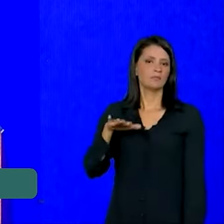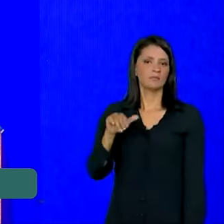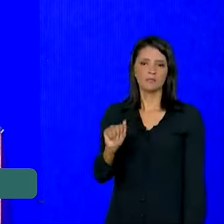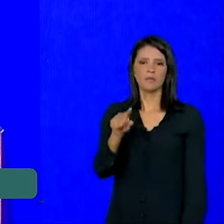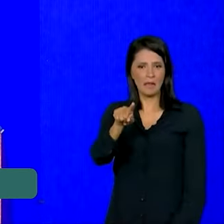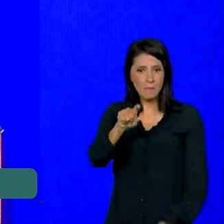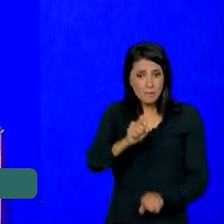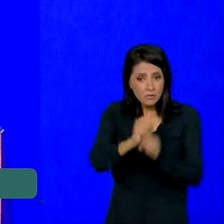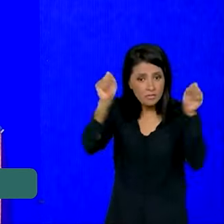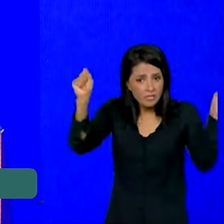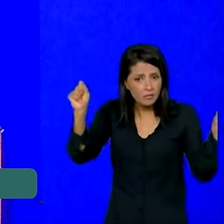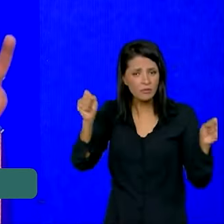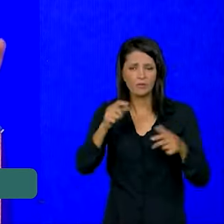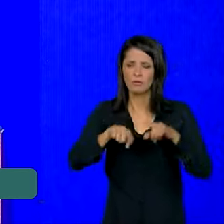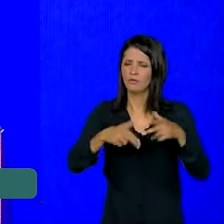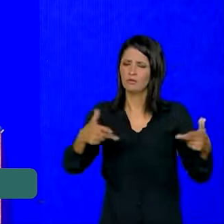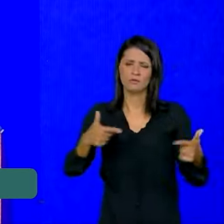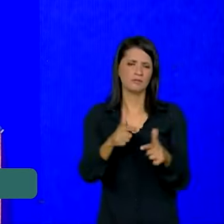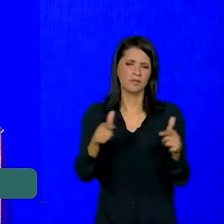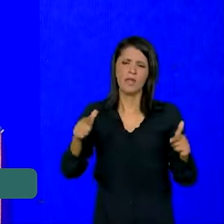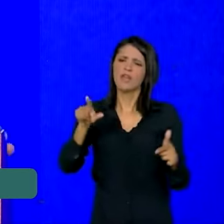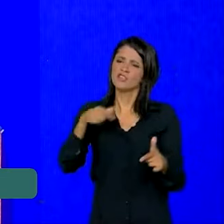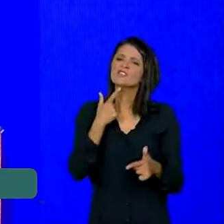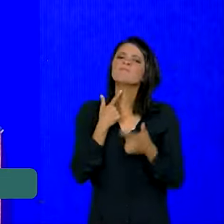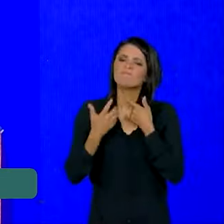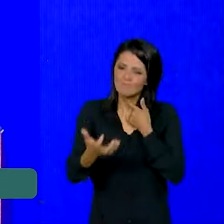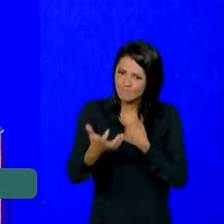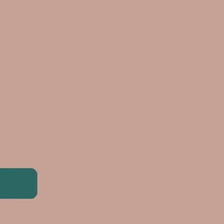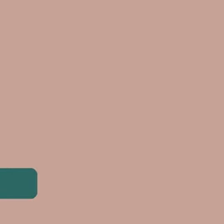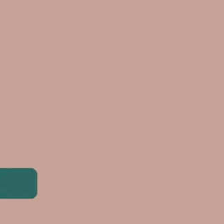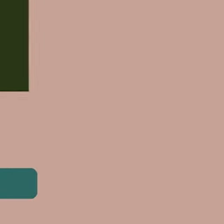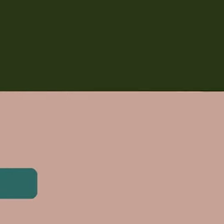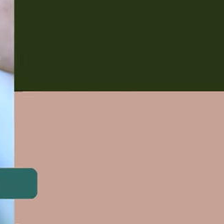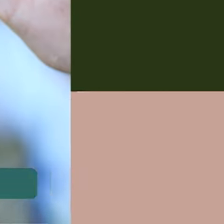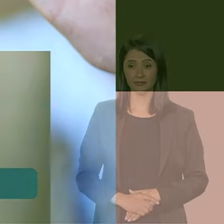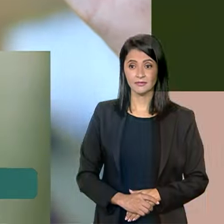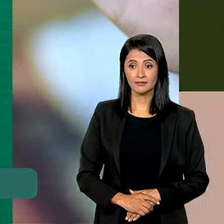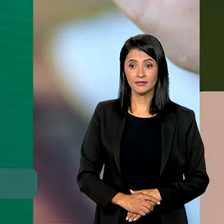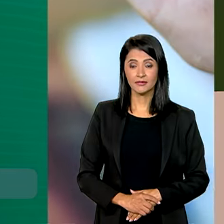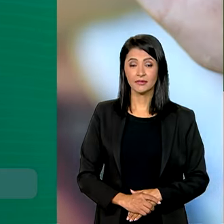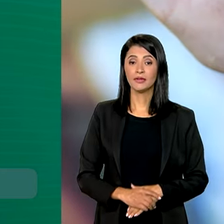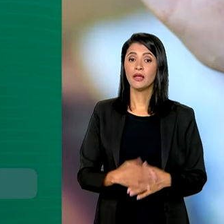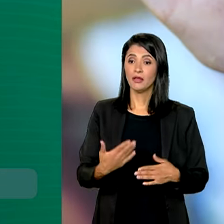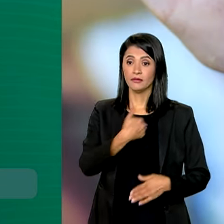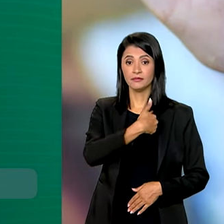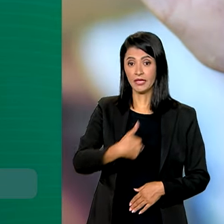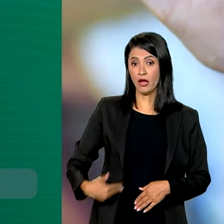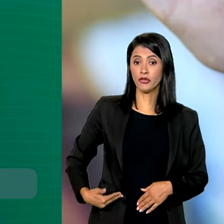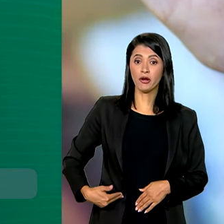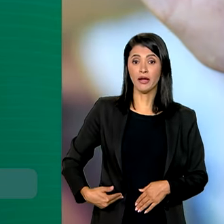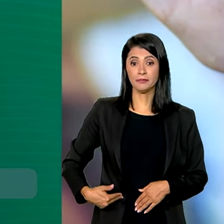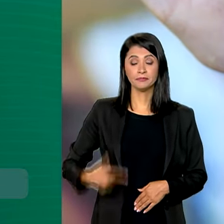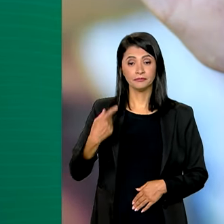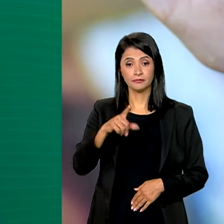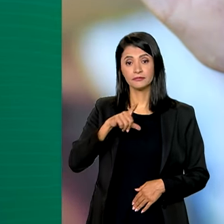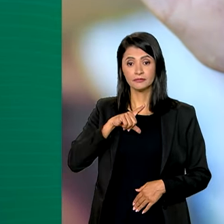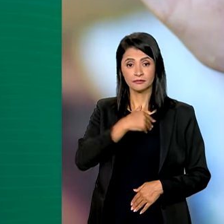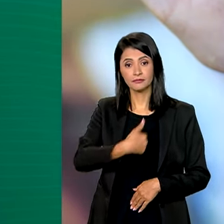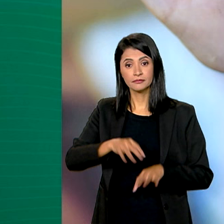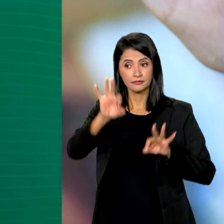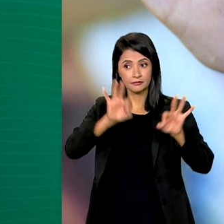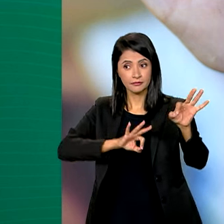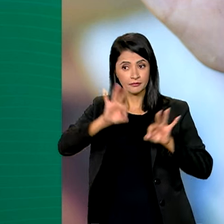nada impossível para nós. É só a gente querer que a gente fale. O governo também está mobilizado para